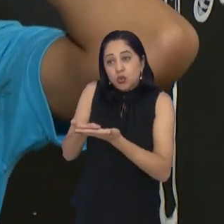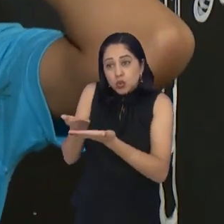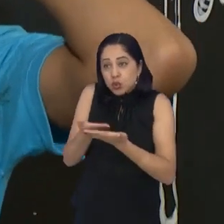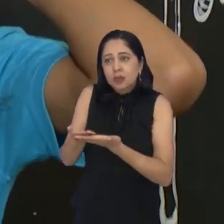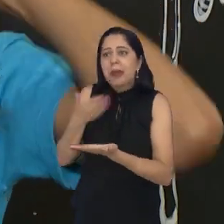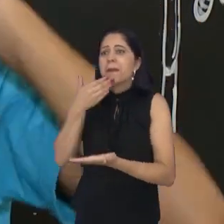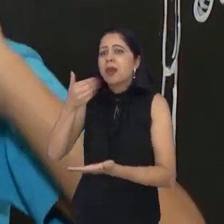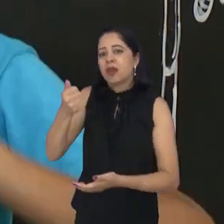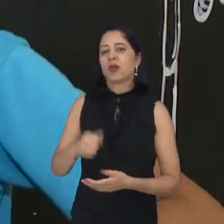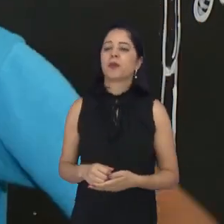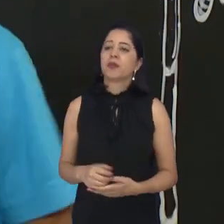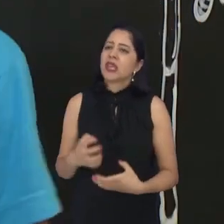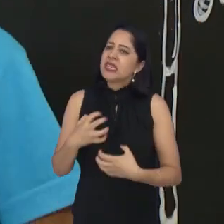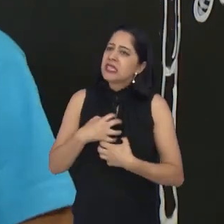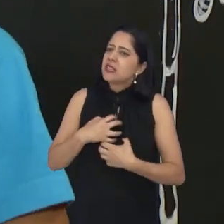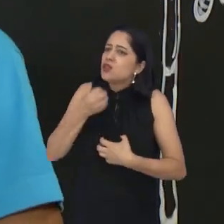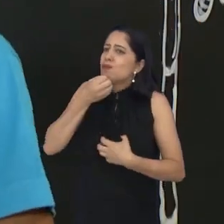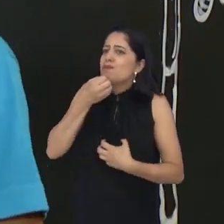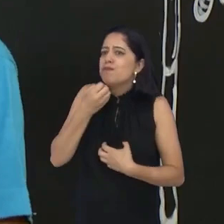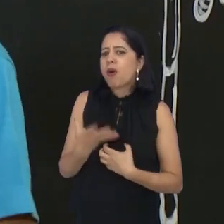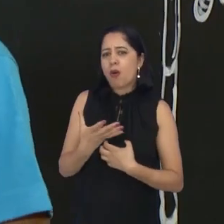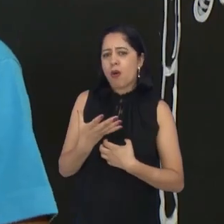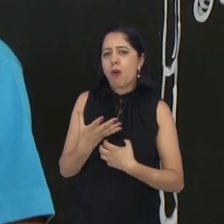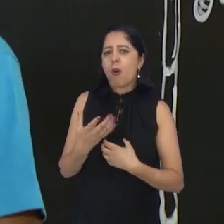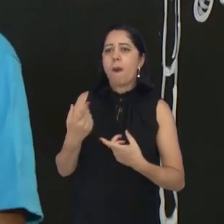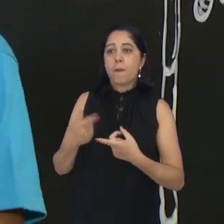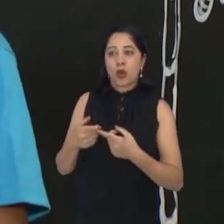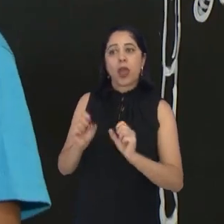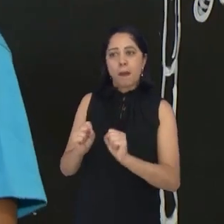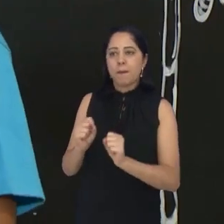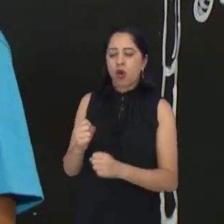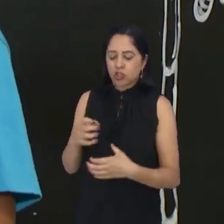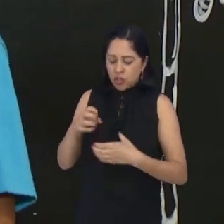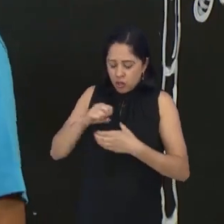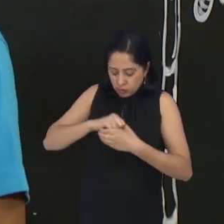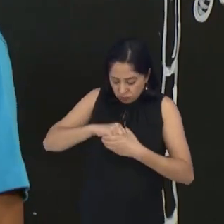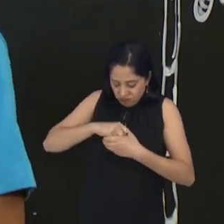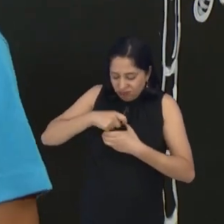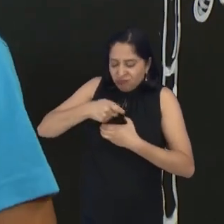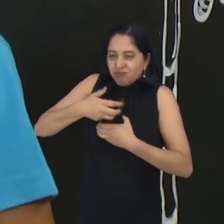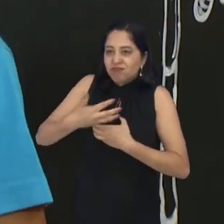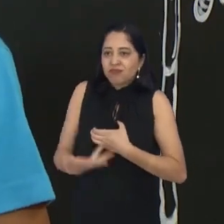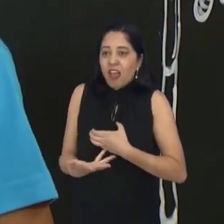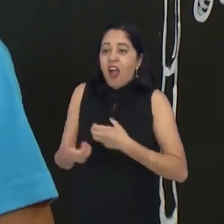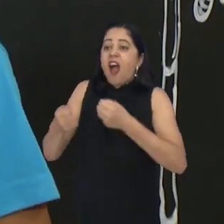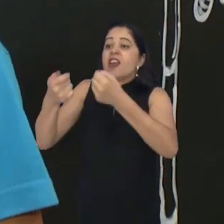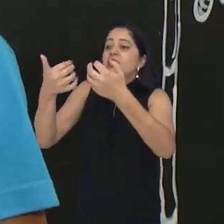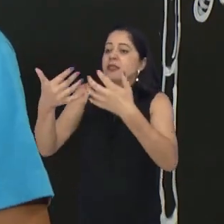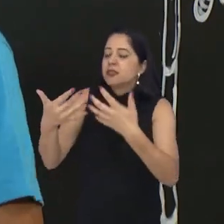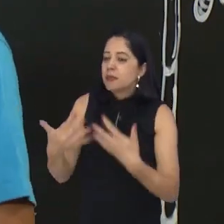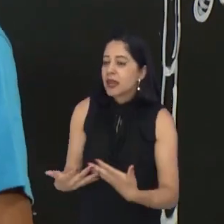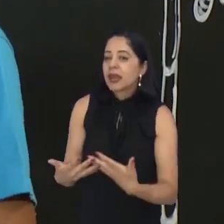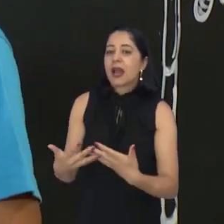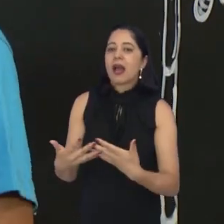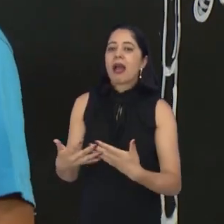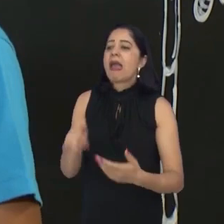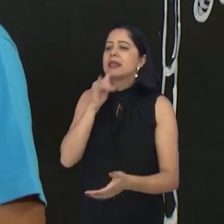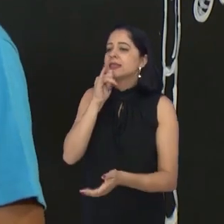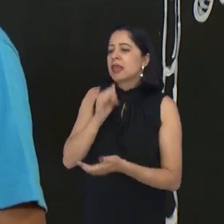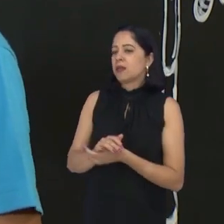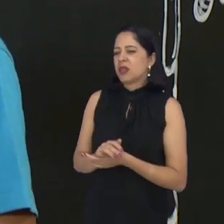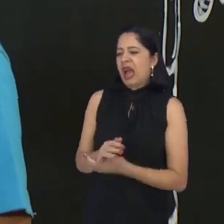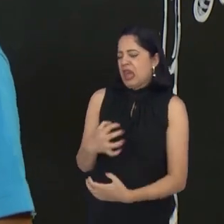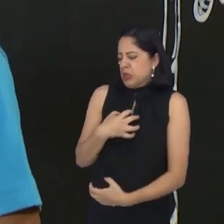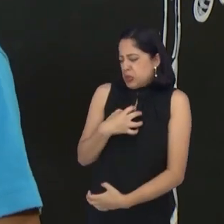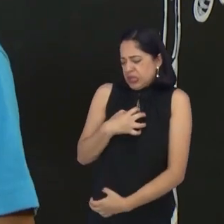sensação muito boa, que você fala sobre o seu sentimento, conversa com as pessoas, fala assim, ah, não